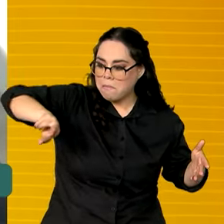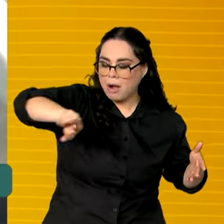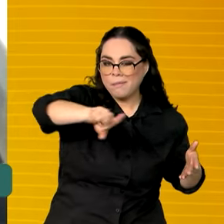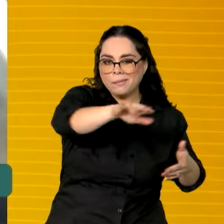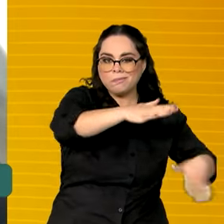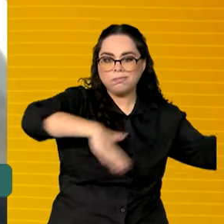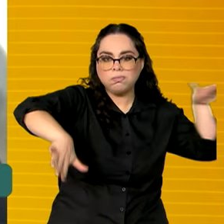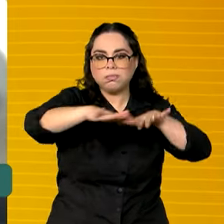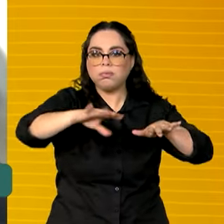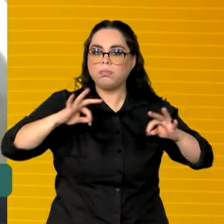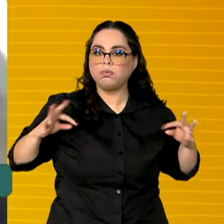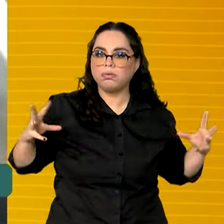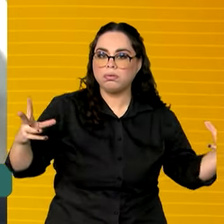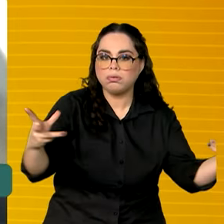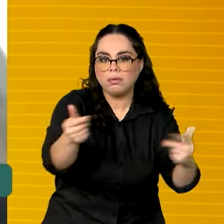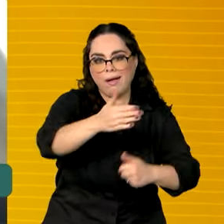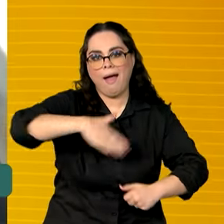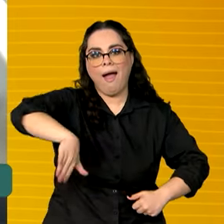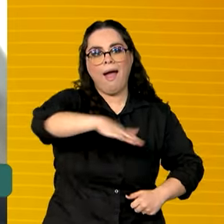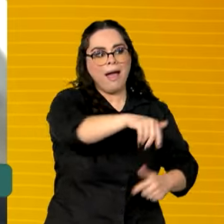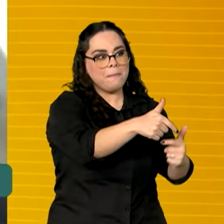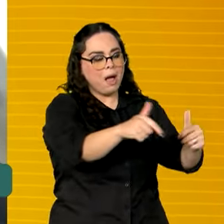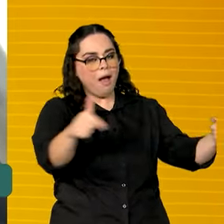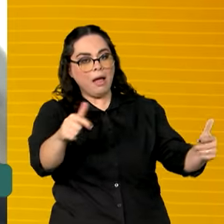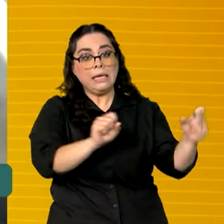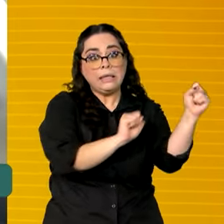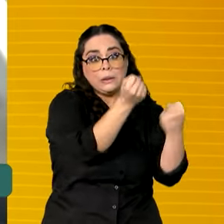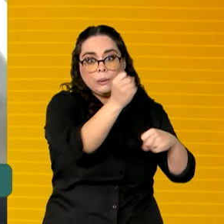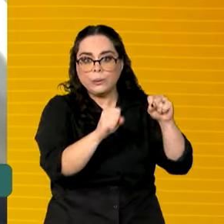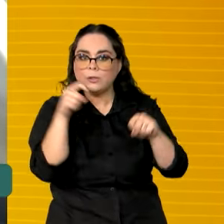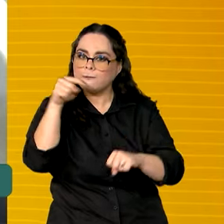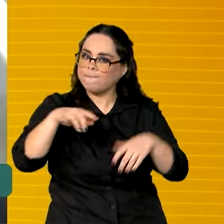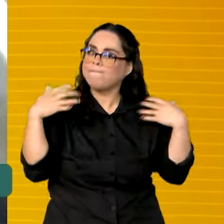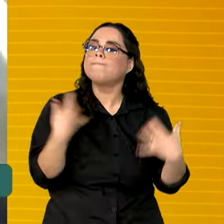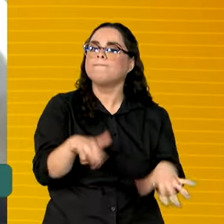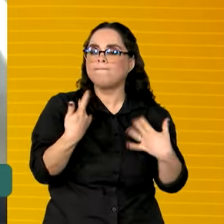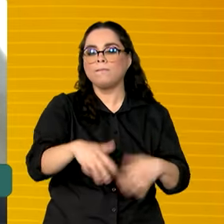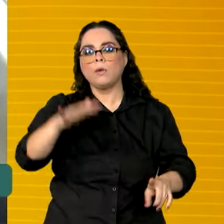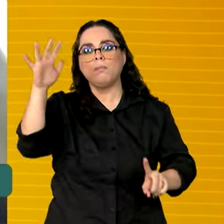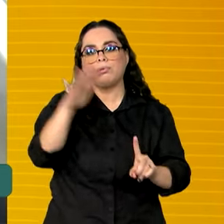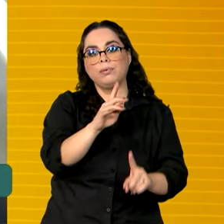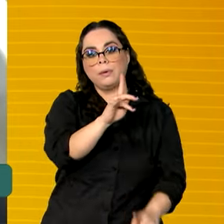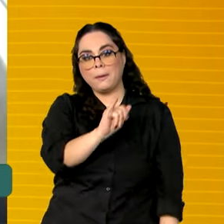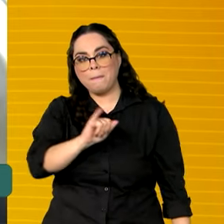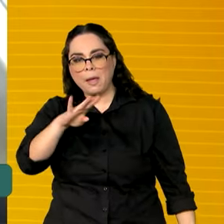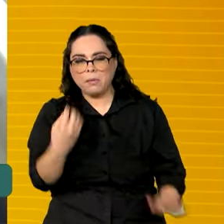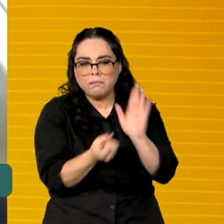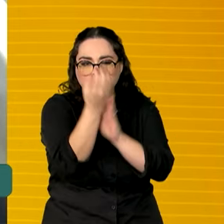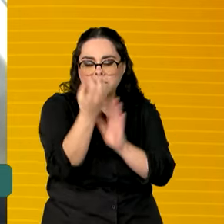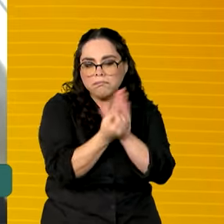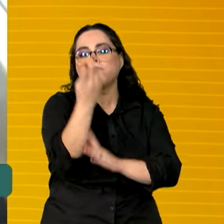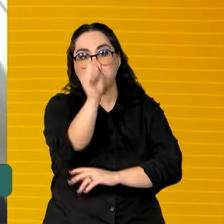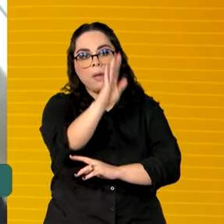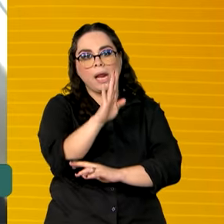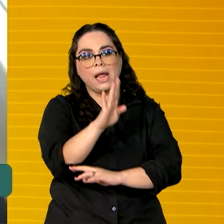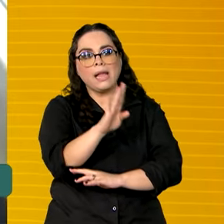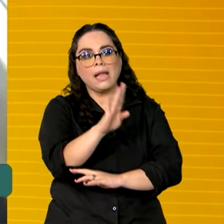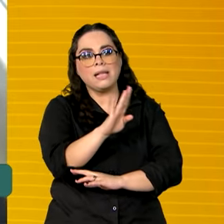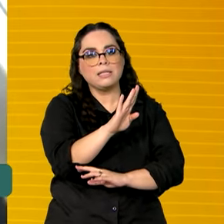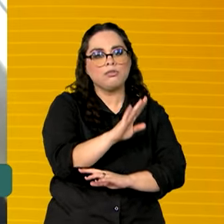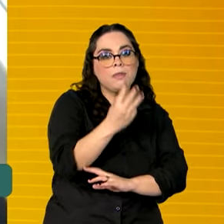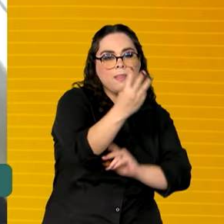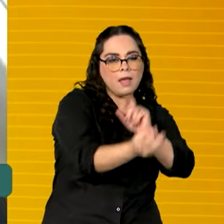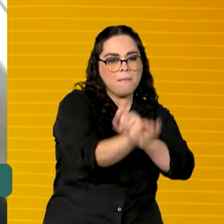resultado que se espalha em vários setores. A própria indústria, no resultado do PIB trimestral passado, apontou também um crescimento.